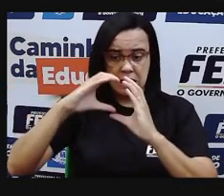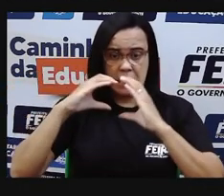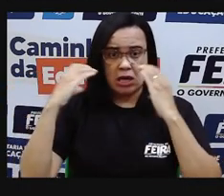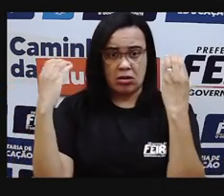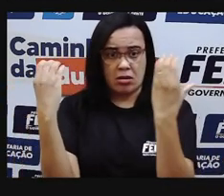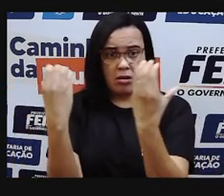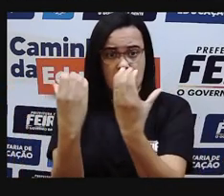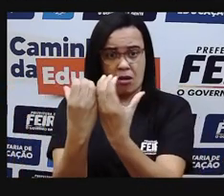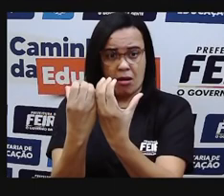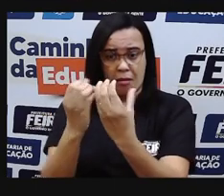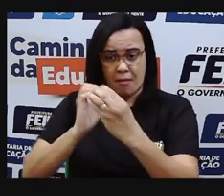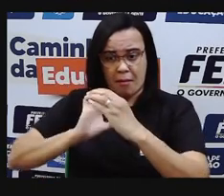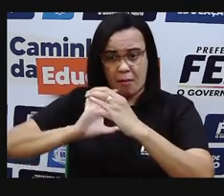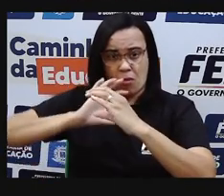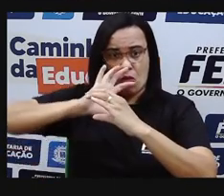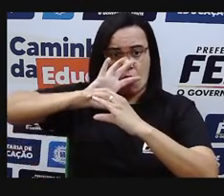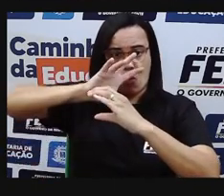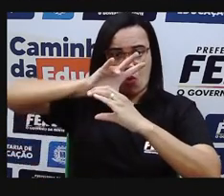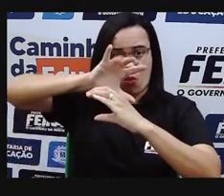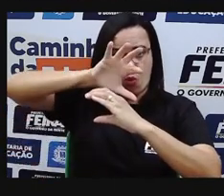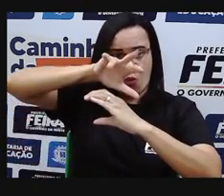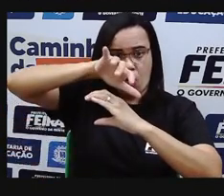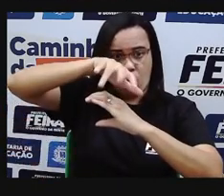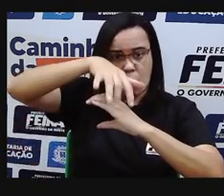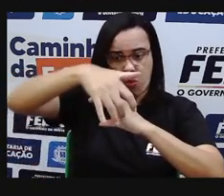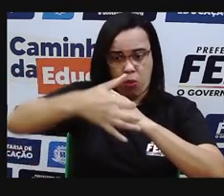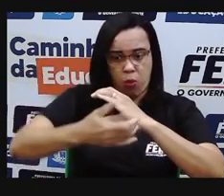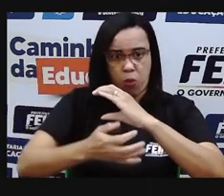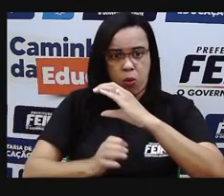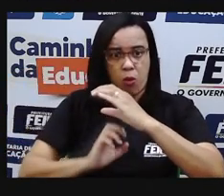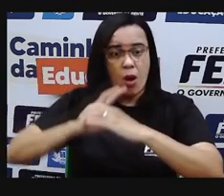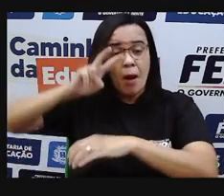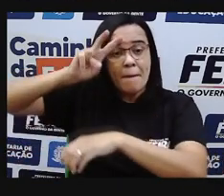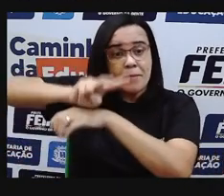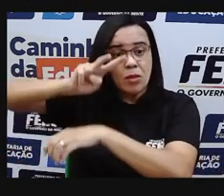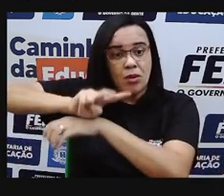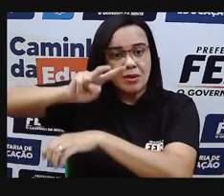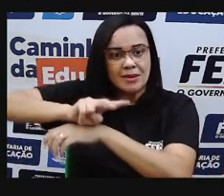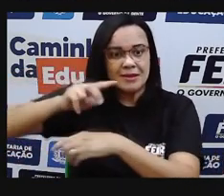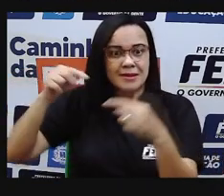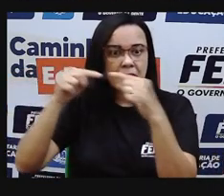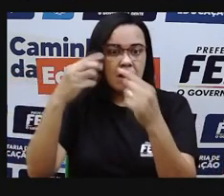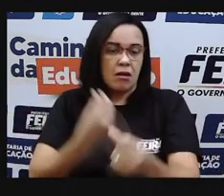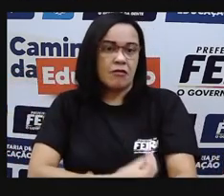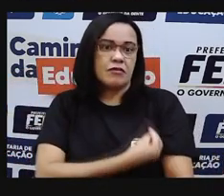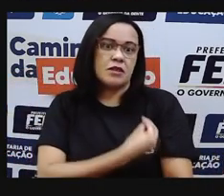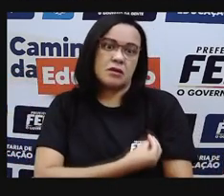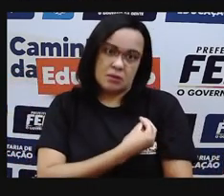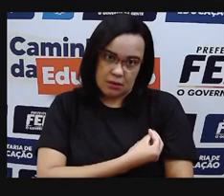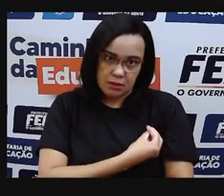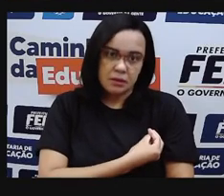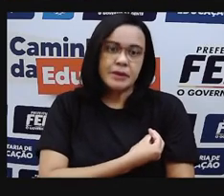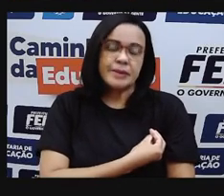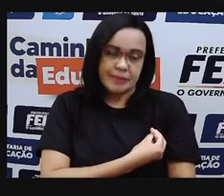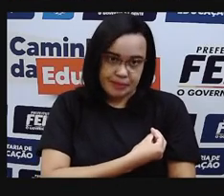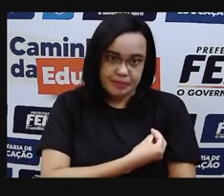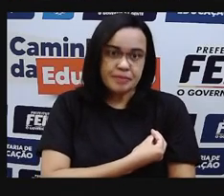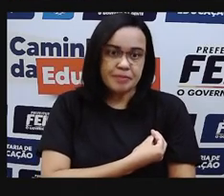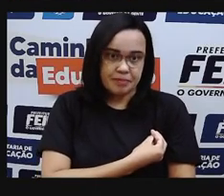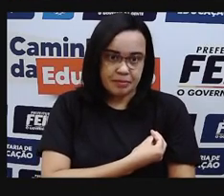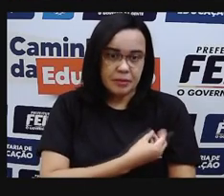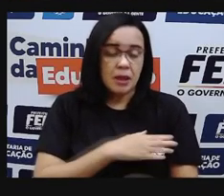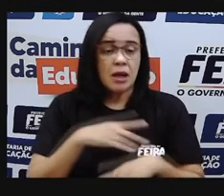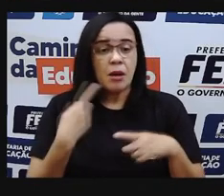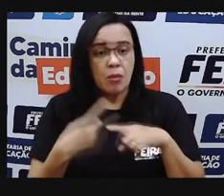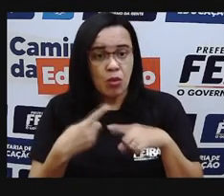que a gente, né, consegue ter vida no nosso planeta, né? Não acontecem tantas mutações